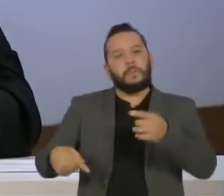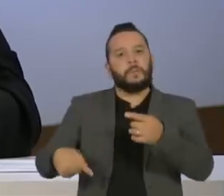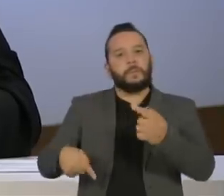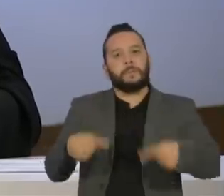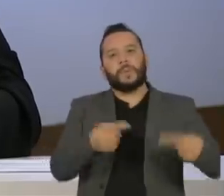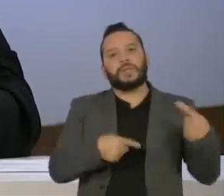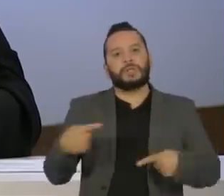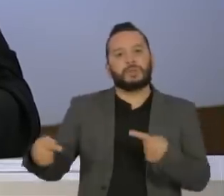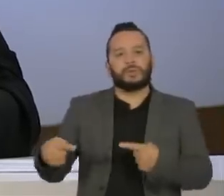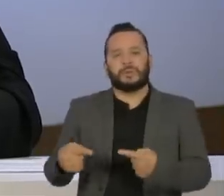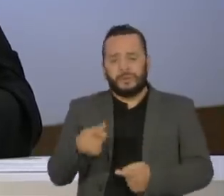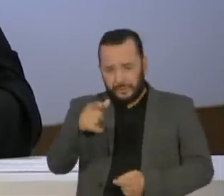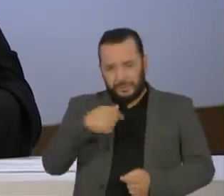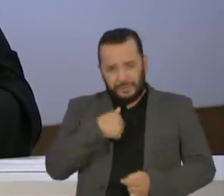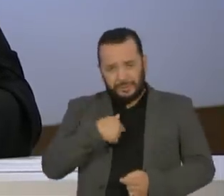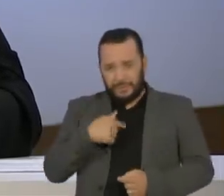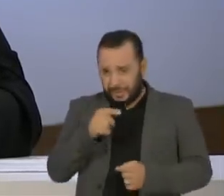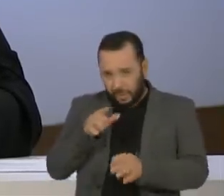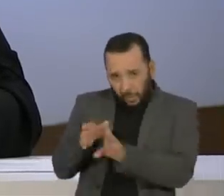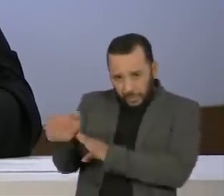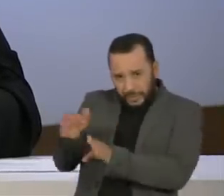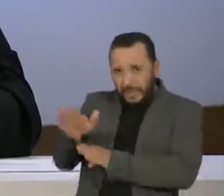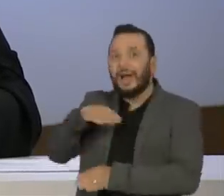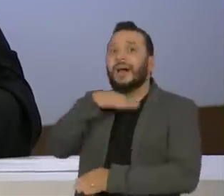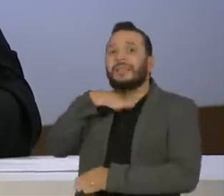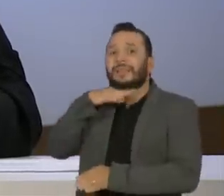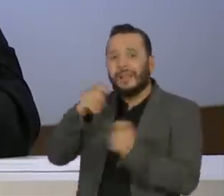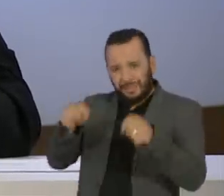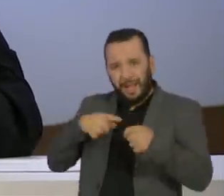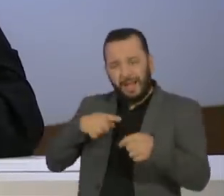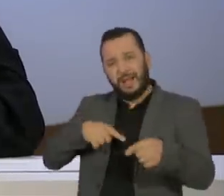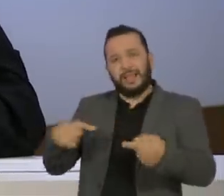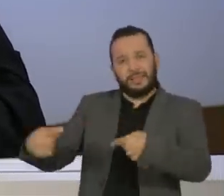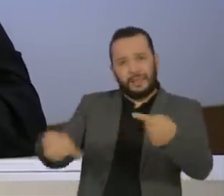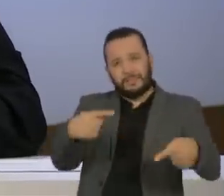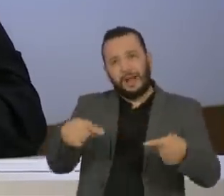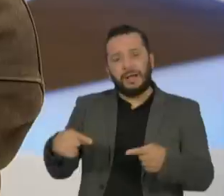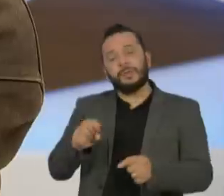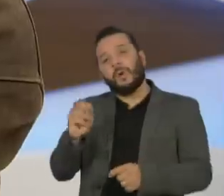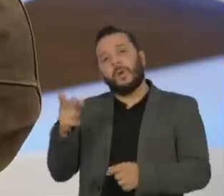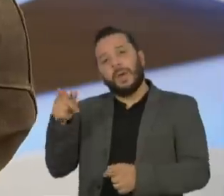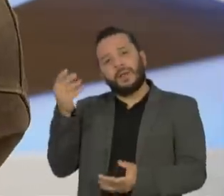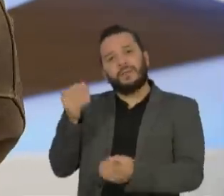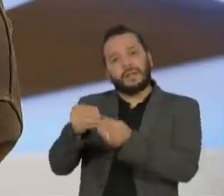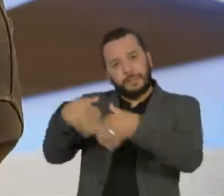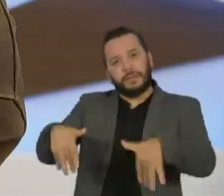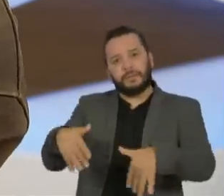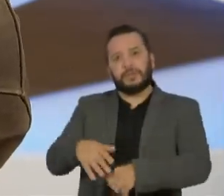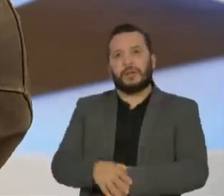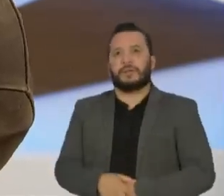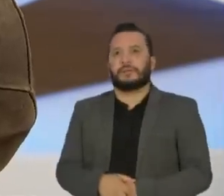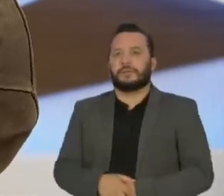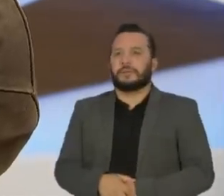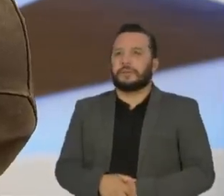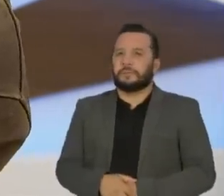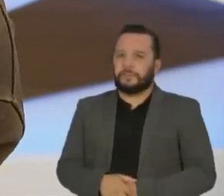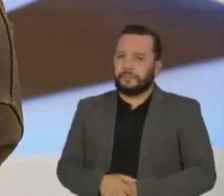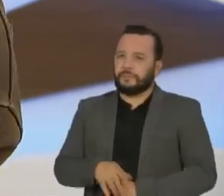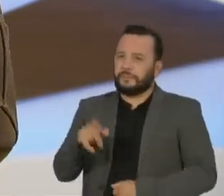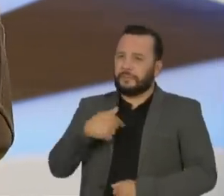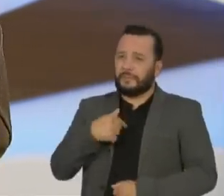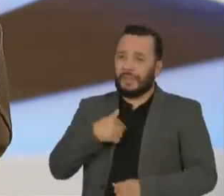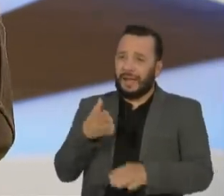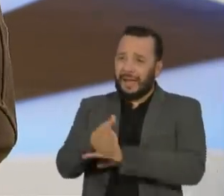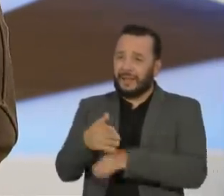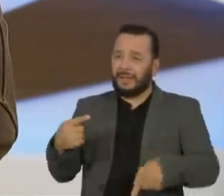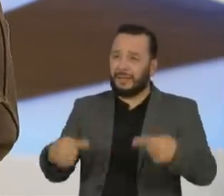você diria, Anitta, que vale a pena entrar nesse debate público político ou ela só tem a perder? Eu acho que você, todo mundo entra num debate